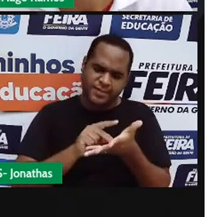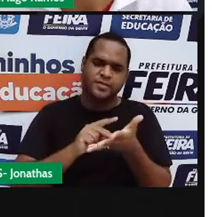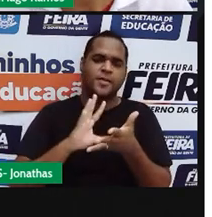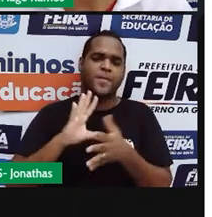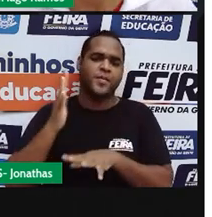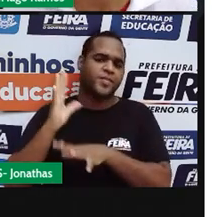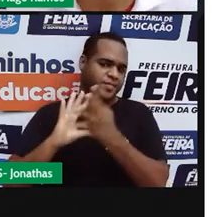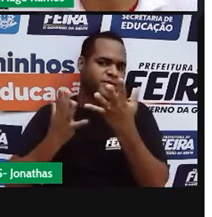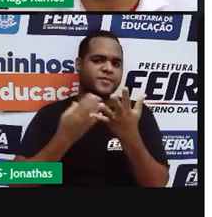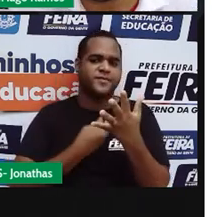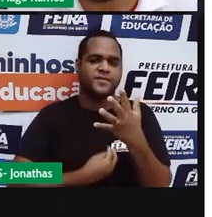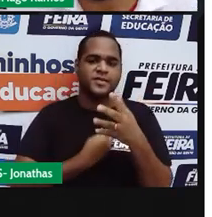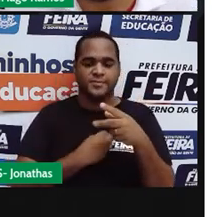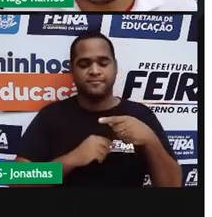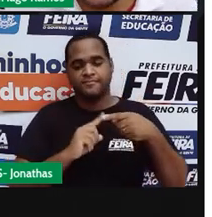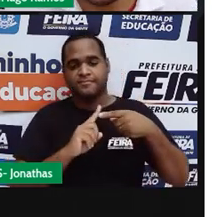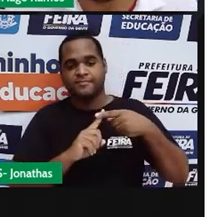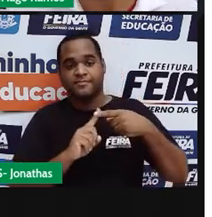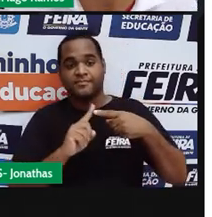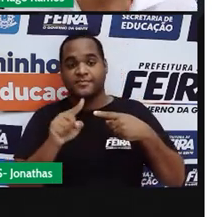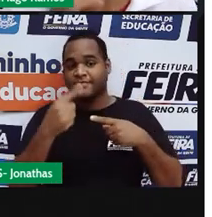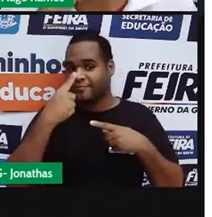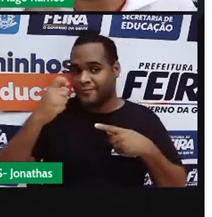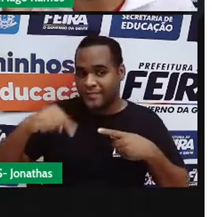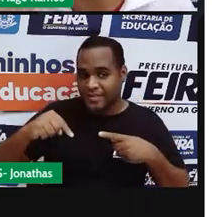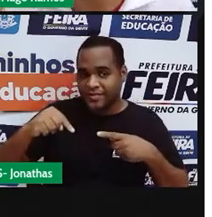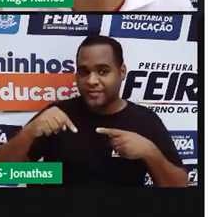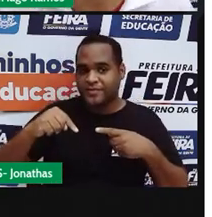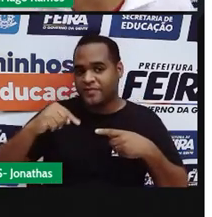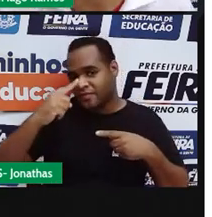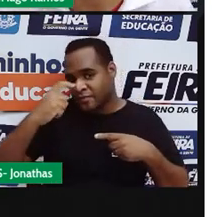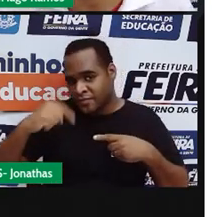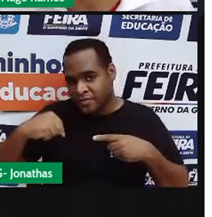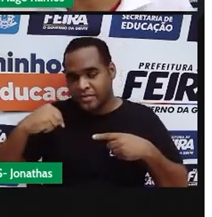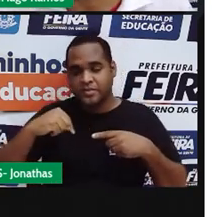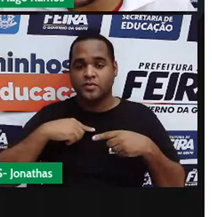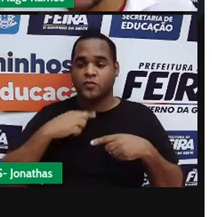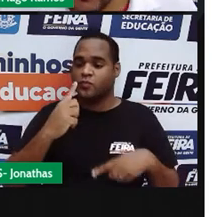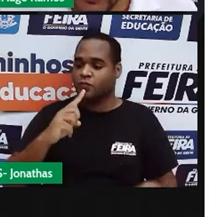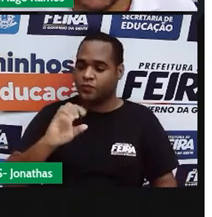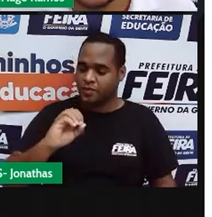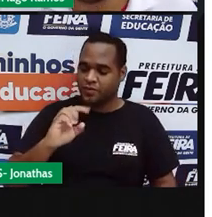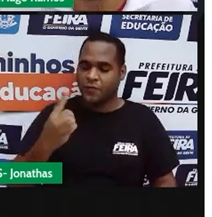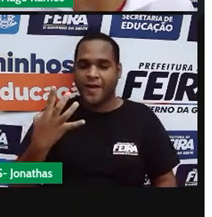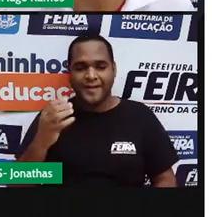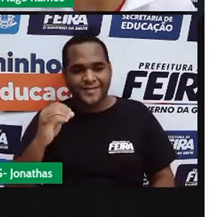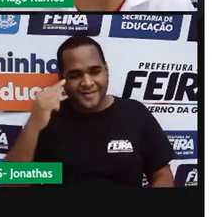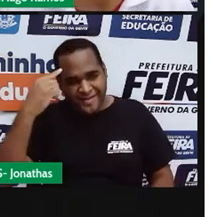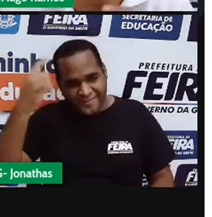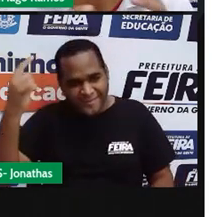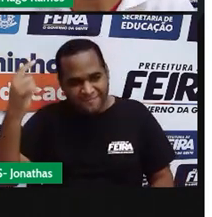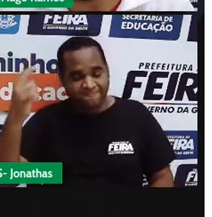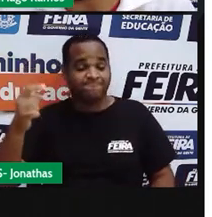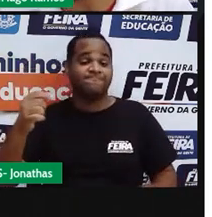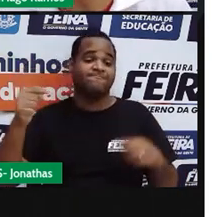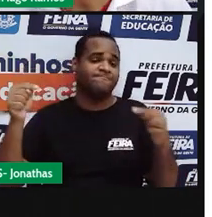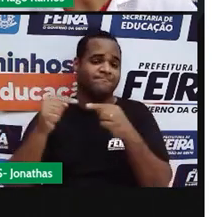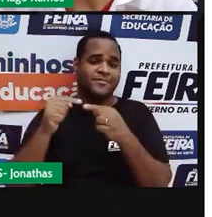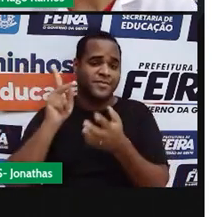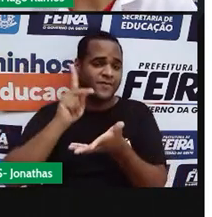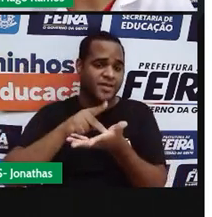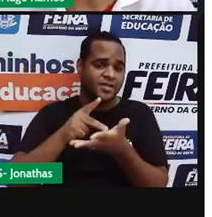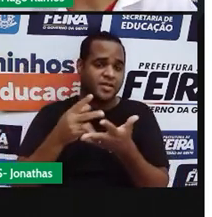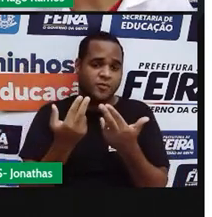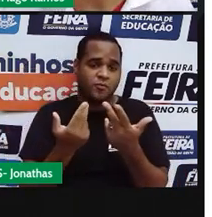lembra daquela situação do lixo que apareceu aquele 1,040 quilos é uma situação do mundo real